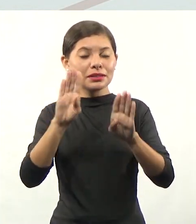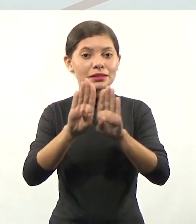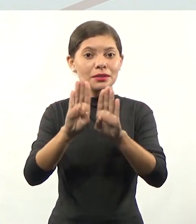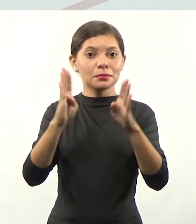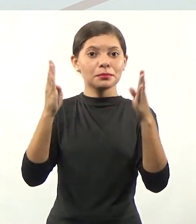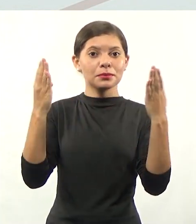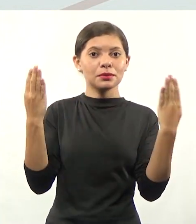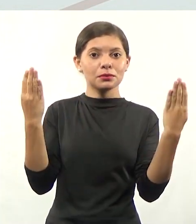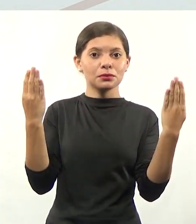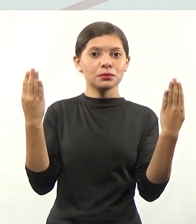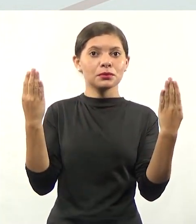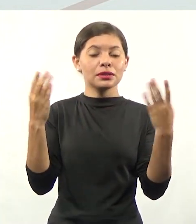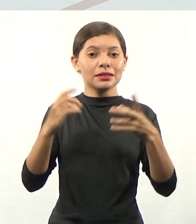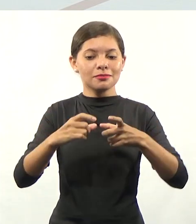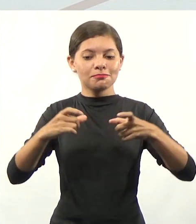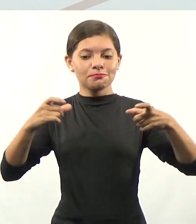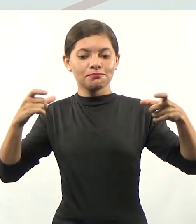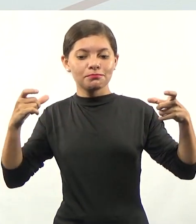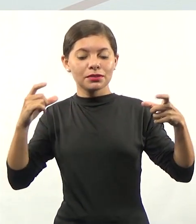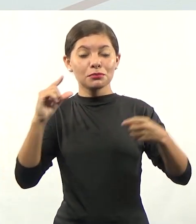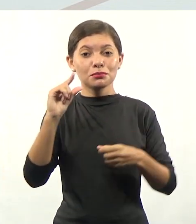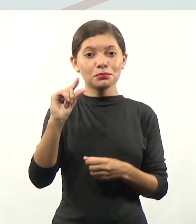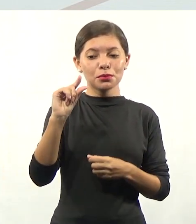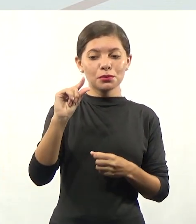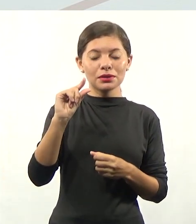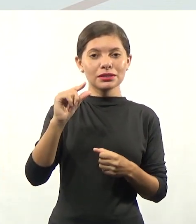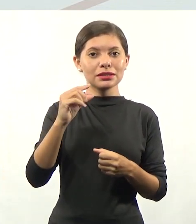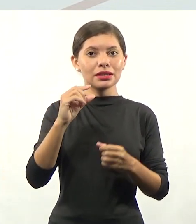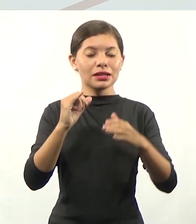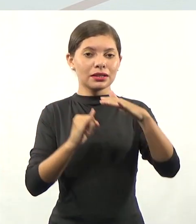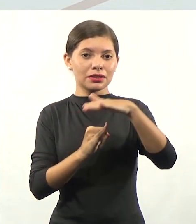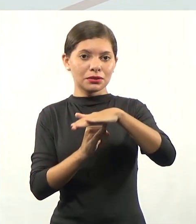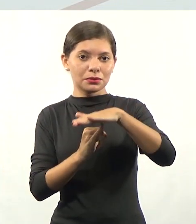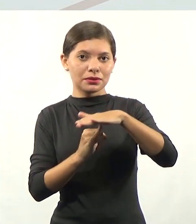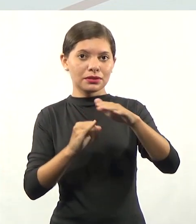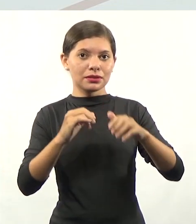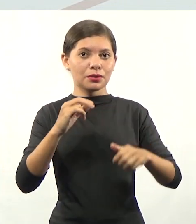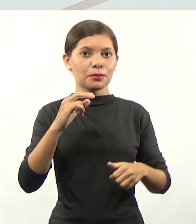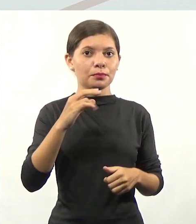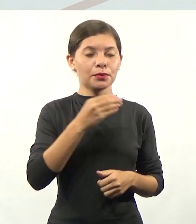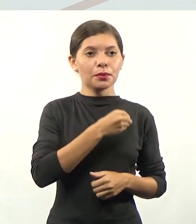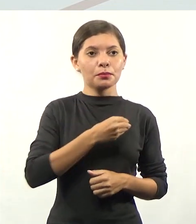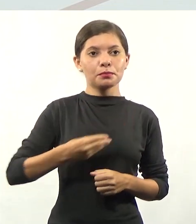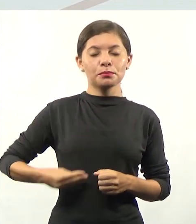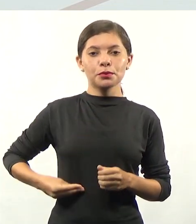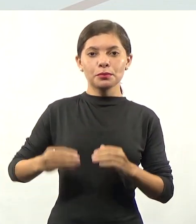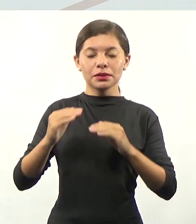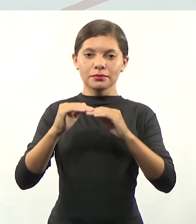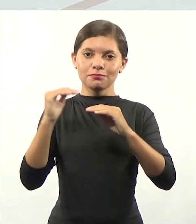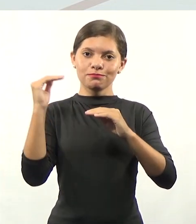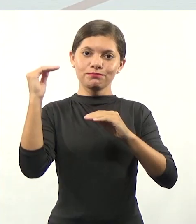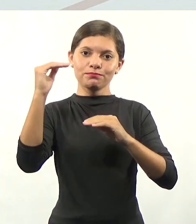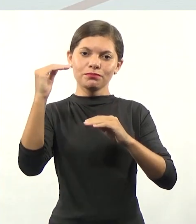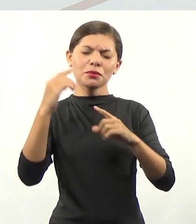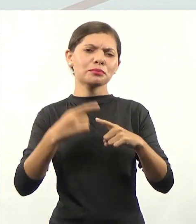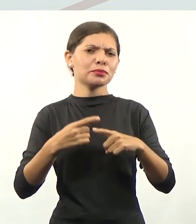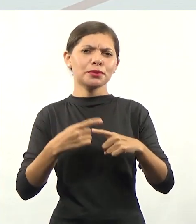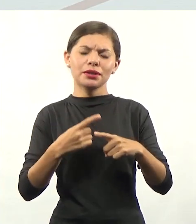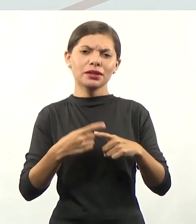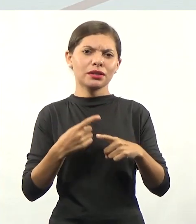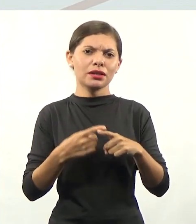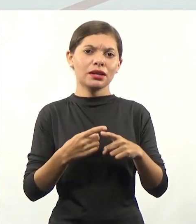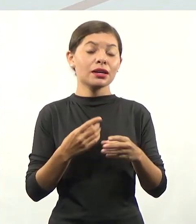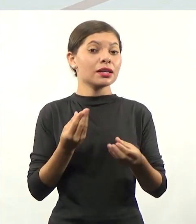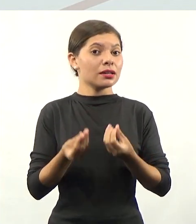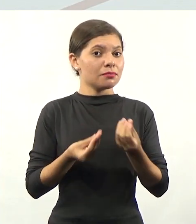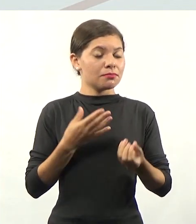expansão da rede pública de educação superior. Então, como que a gente pretende